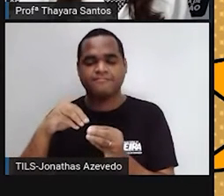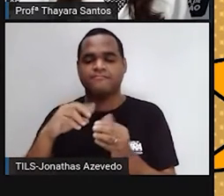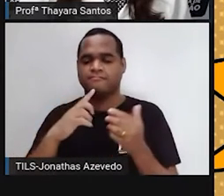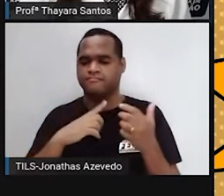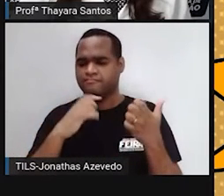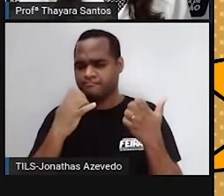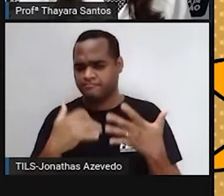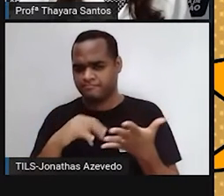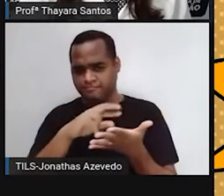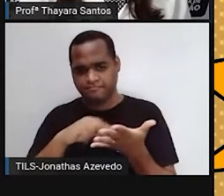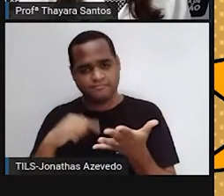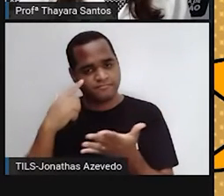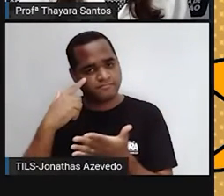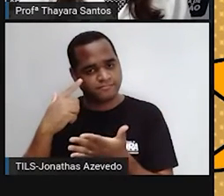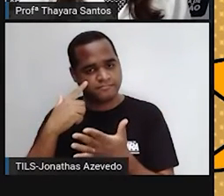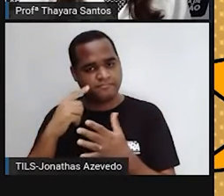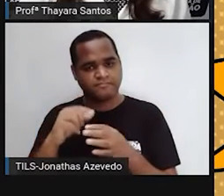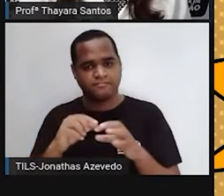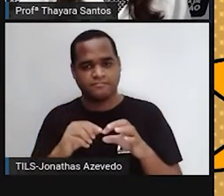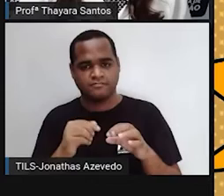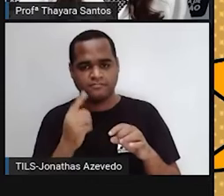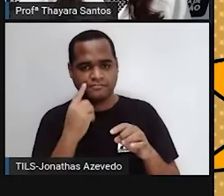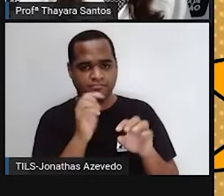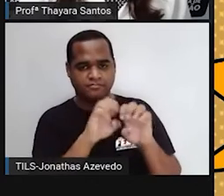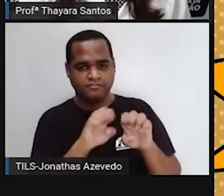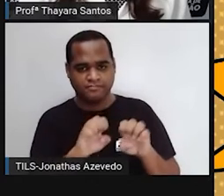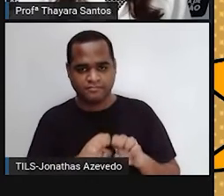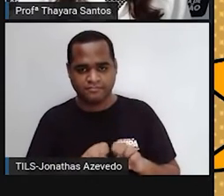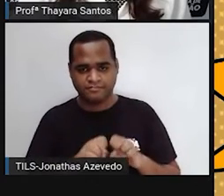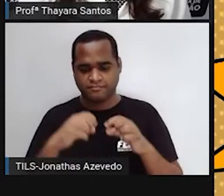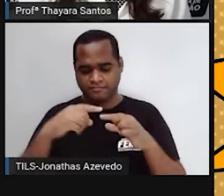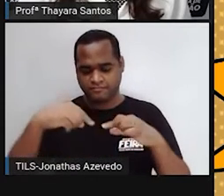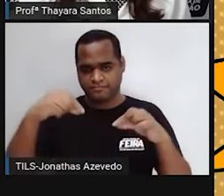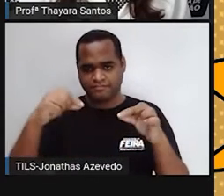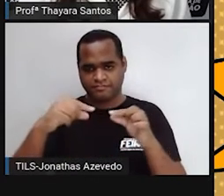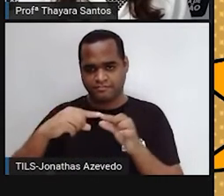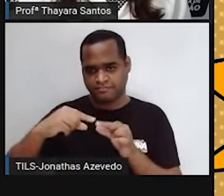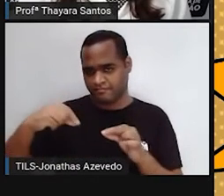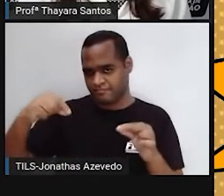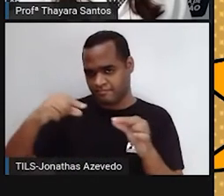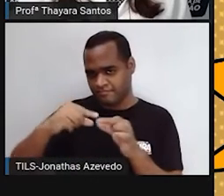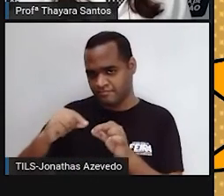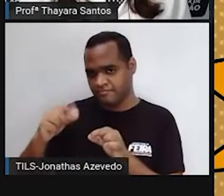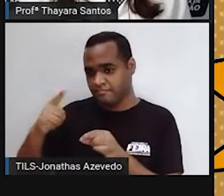as organelas citoplasmáticas, que são essas estruturazinhas que vocês estão vendo por aqui.